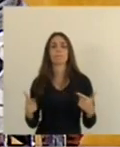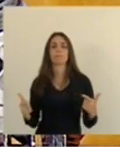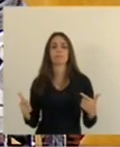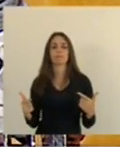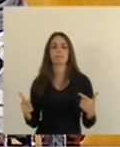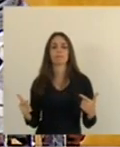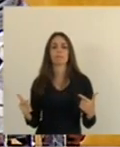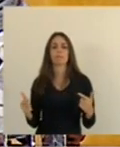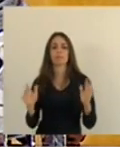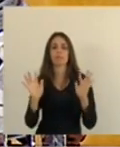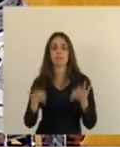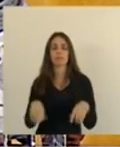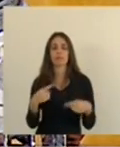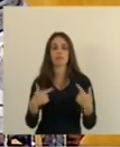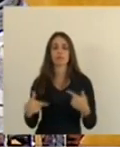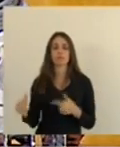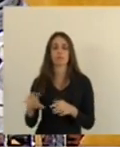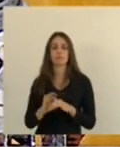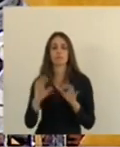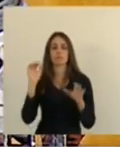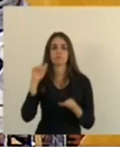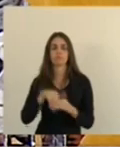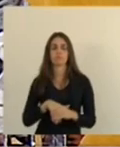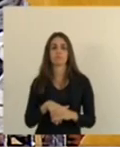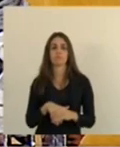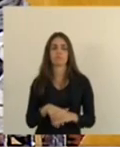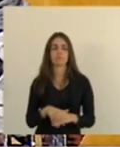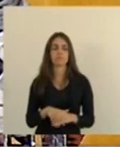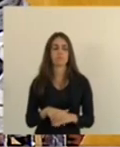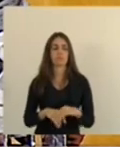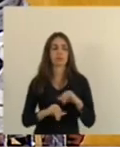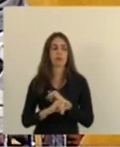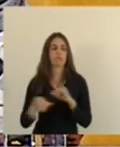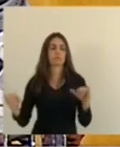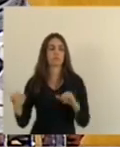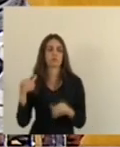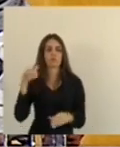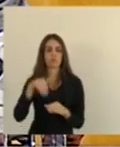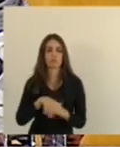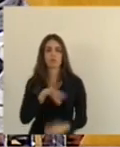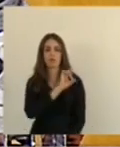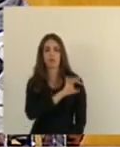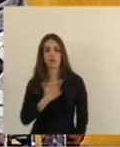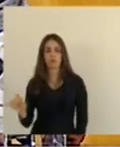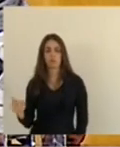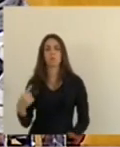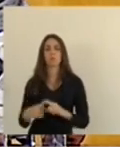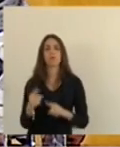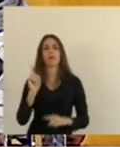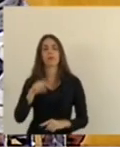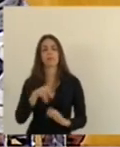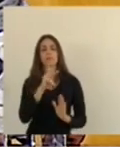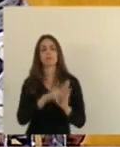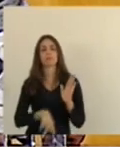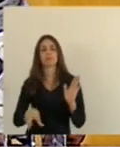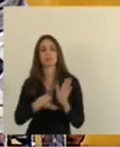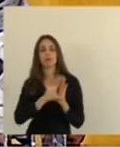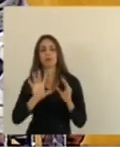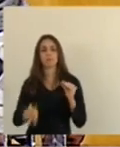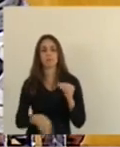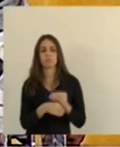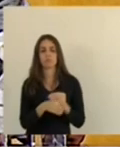inscrito encerrada a discussão em votação informo que a votação é nominal por se tratar de projeto de lei